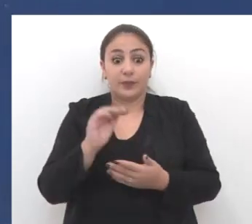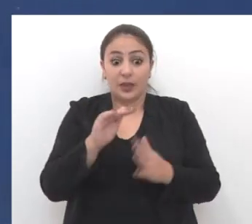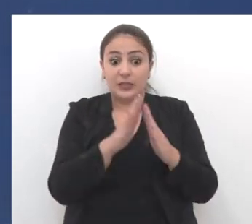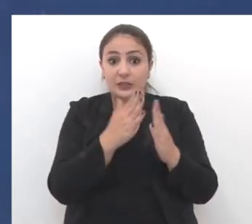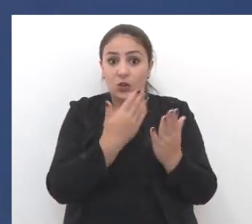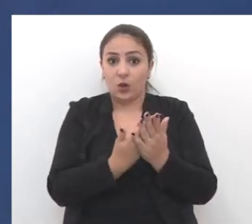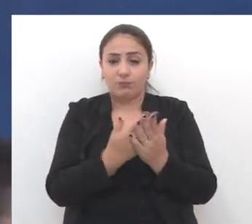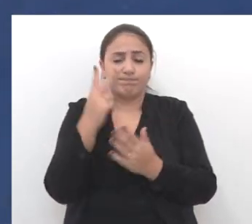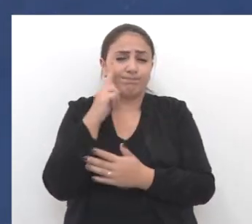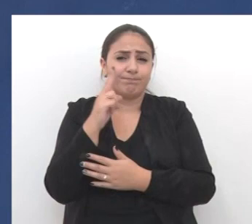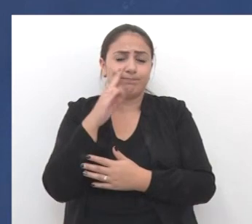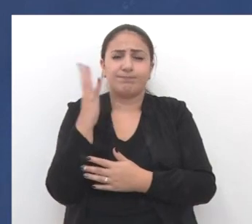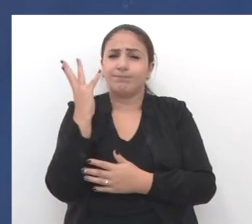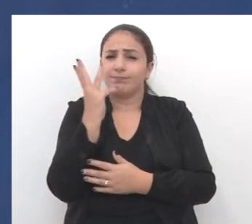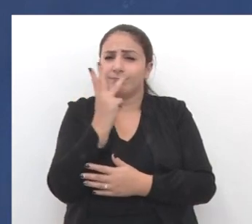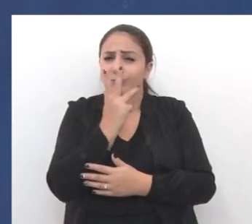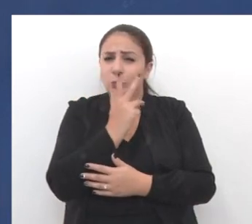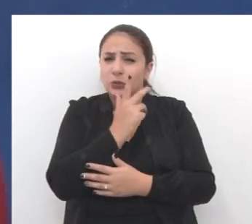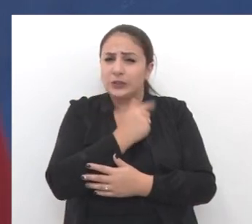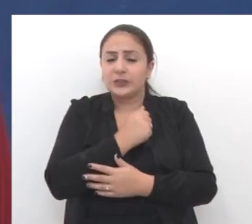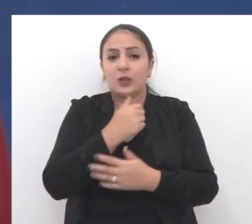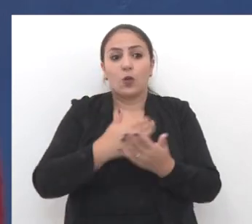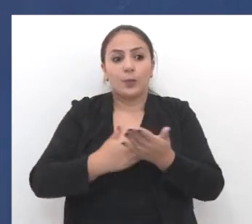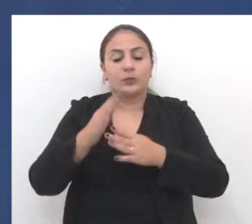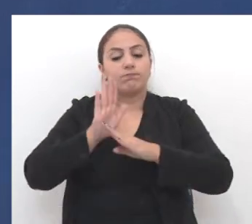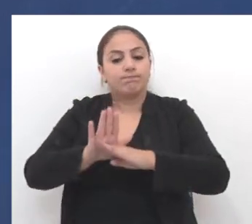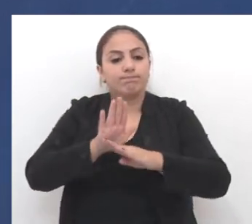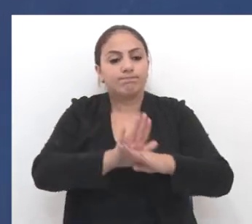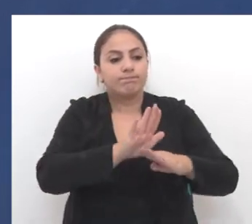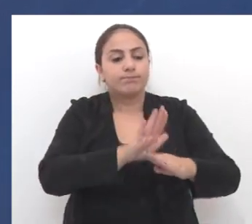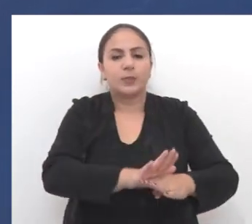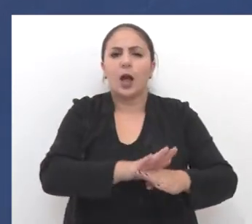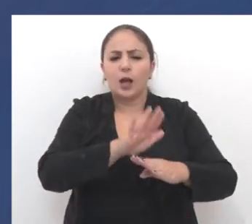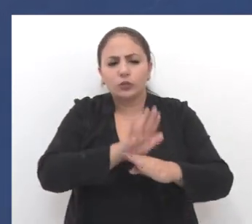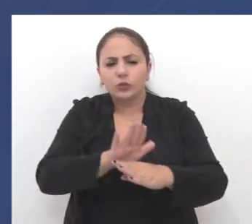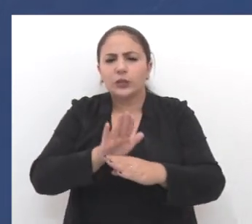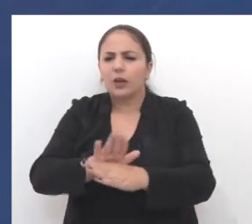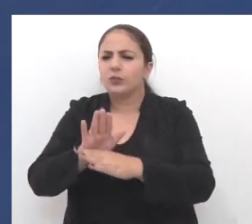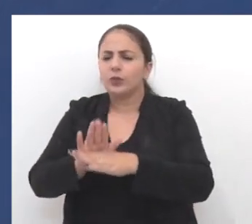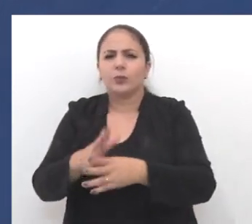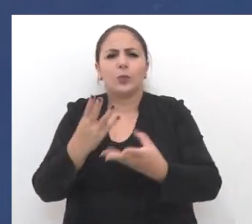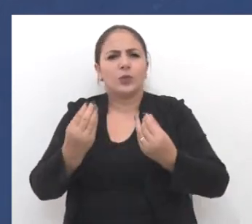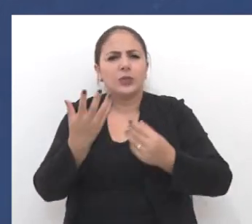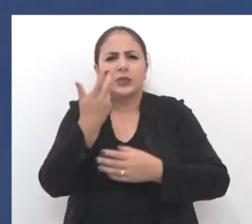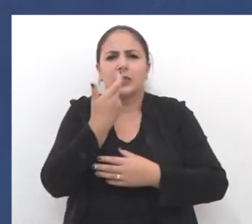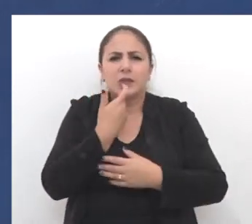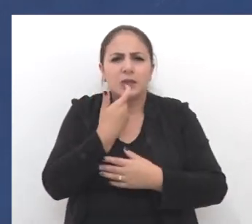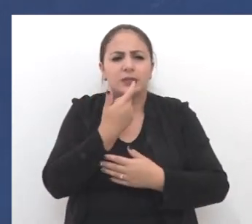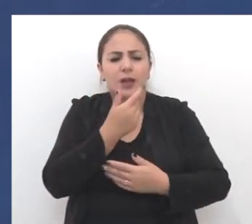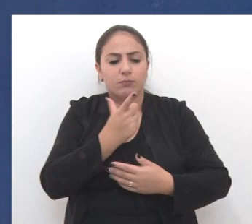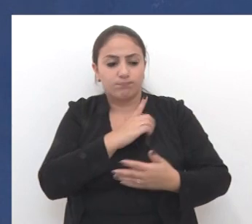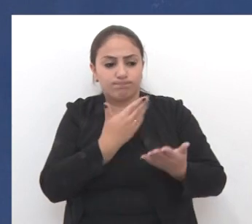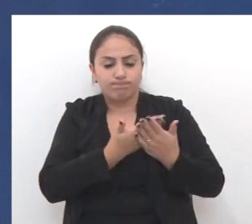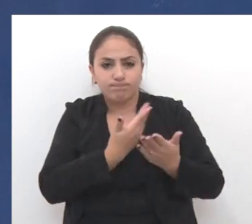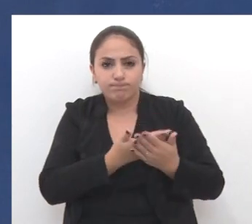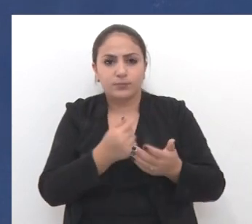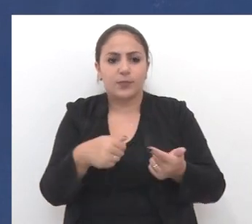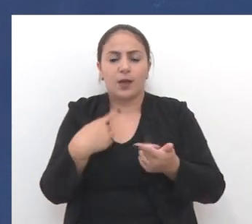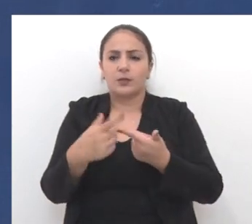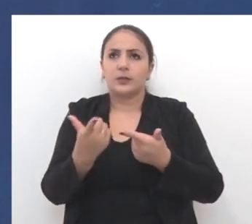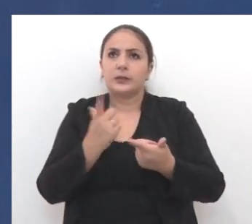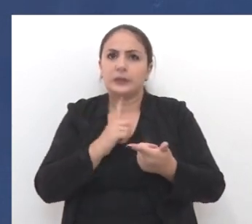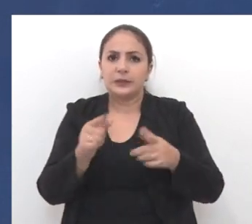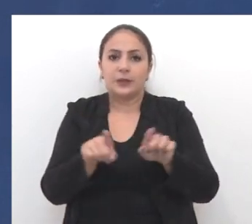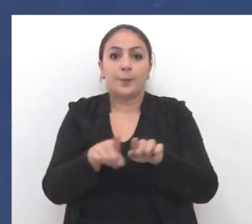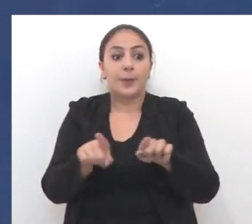resgate histórico muito bonito, onde eles começaram com a parte assistencialista, né? Auxiliavam muito, muito as crianças a terem um estudo,